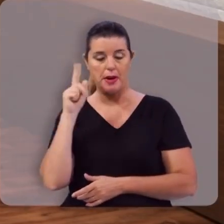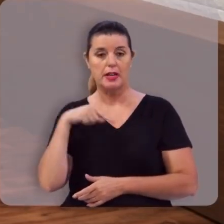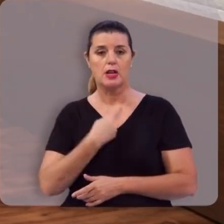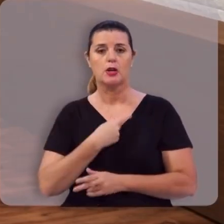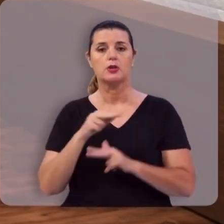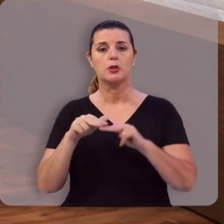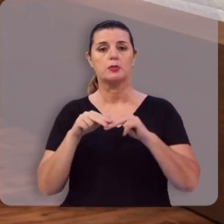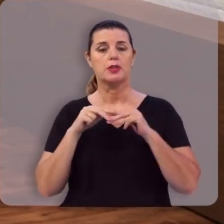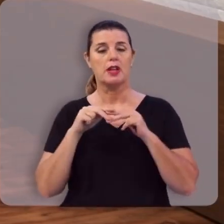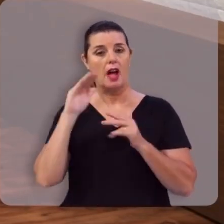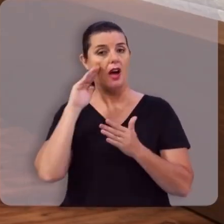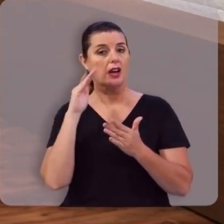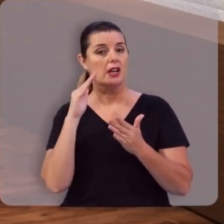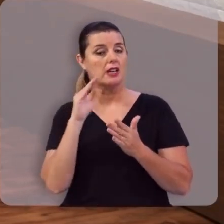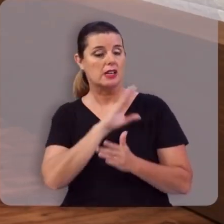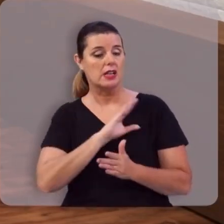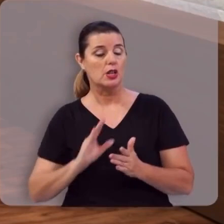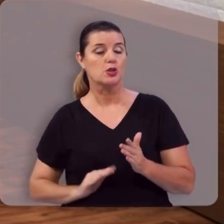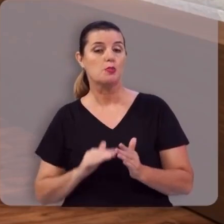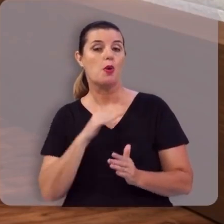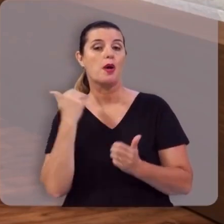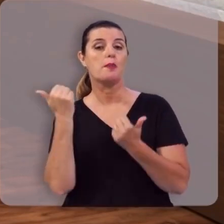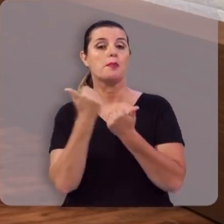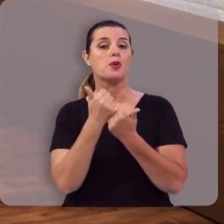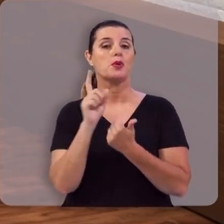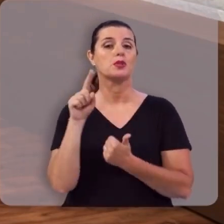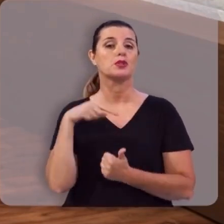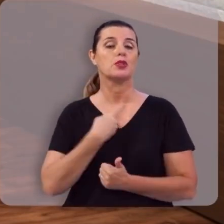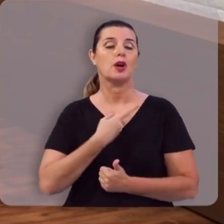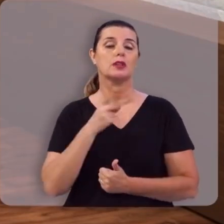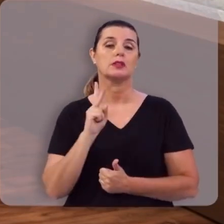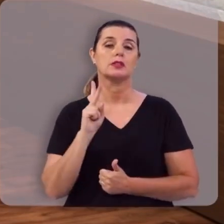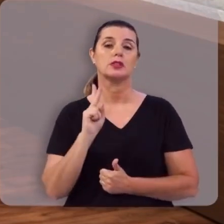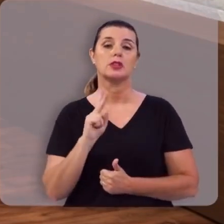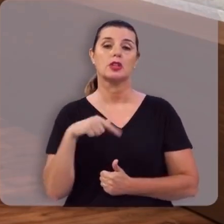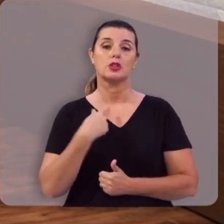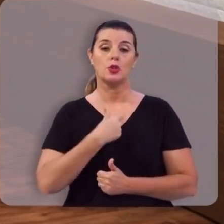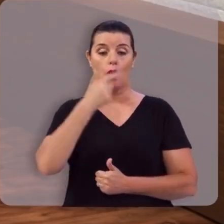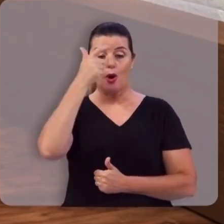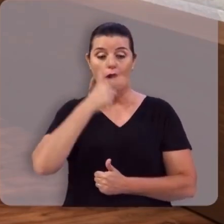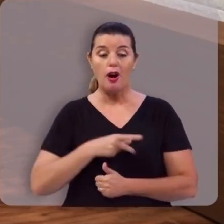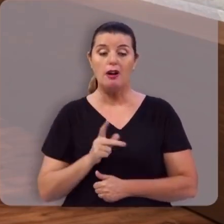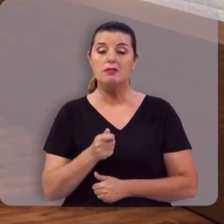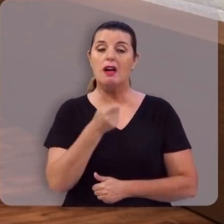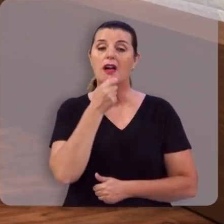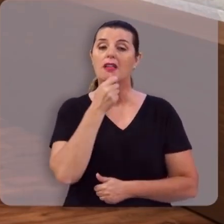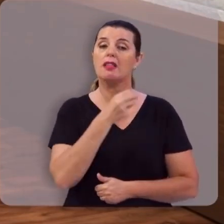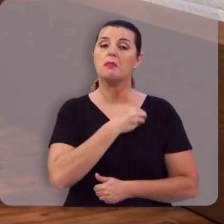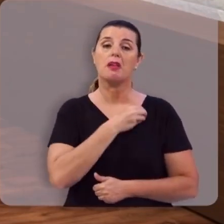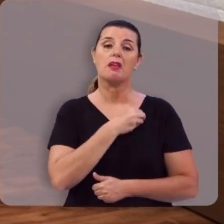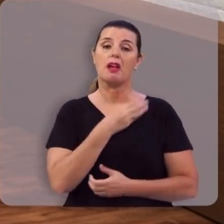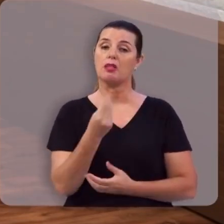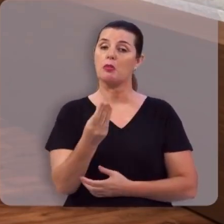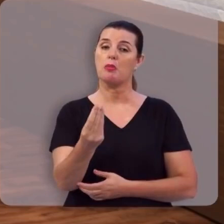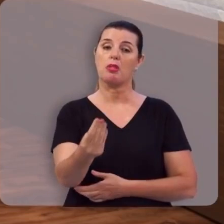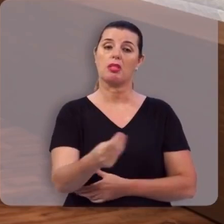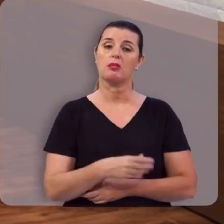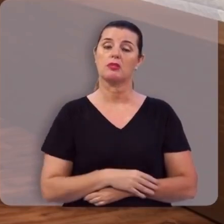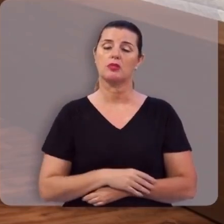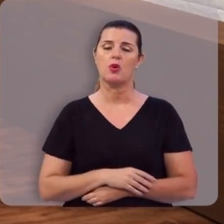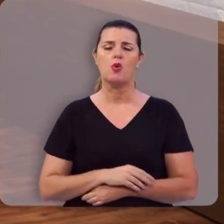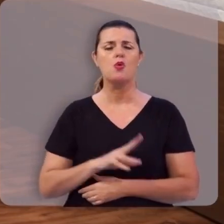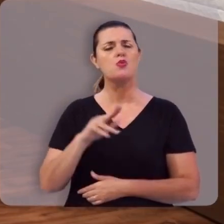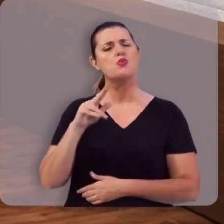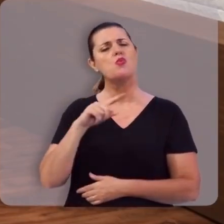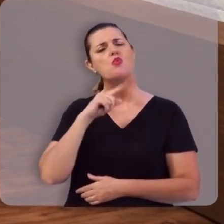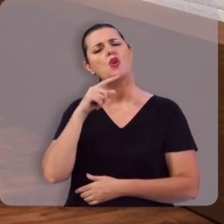pelo fato de ter Cristo morrido por nós, sendo nós ainda pecadores, nunca